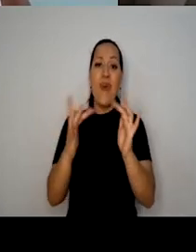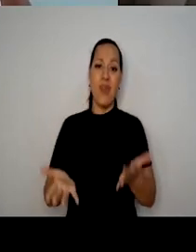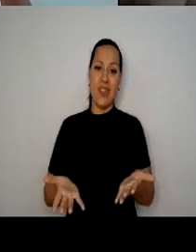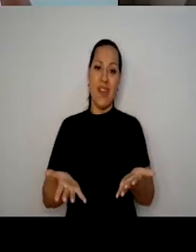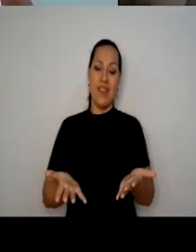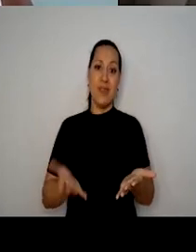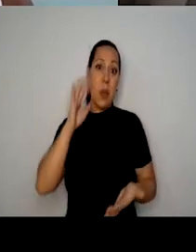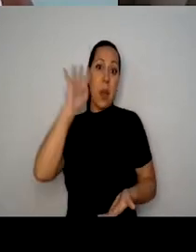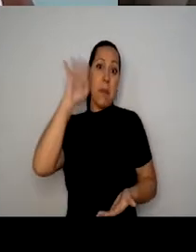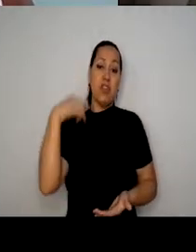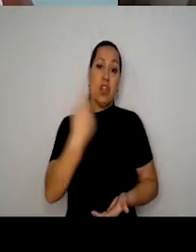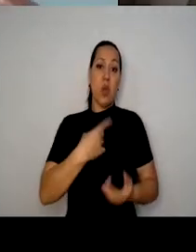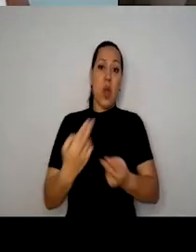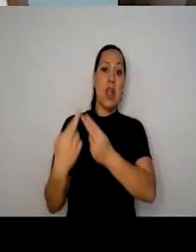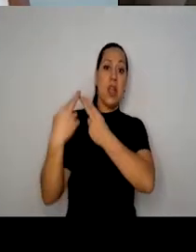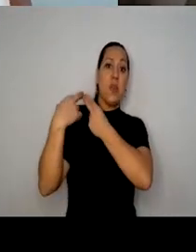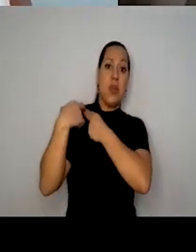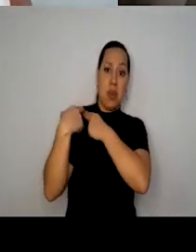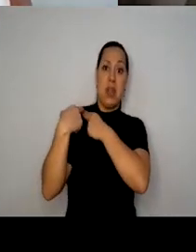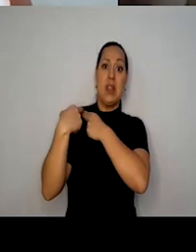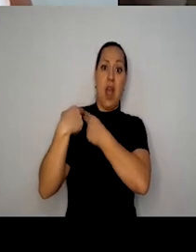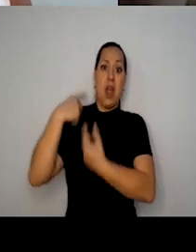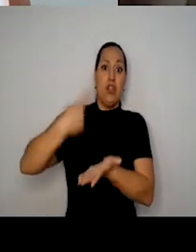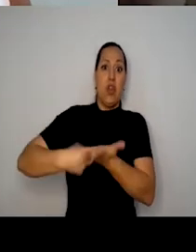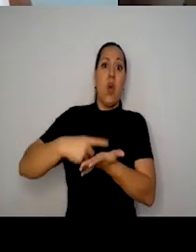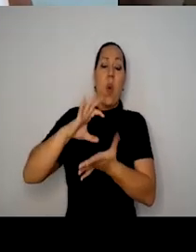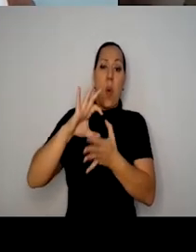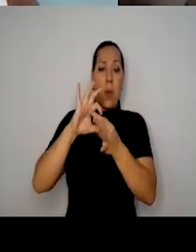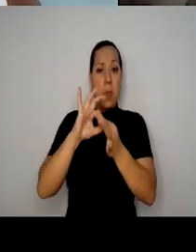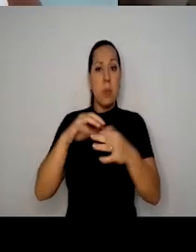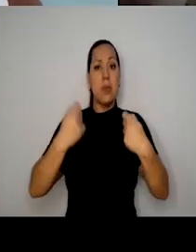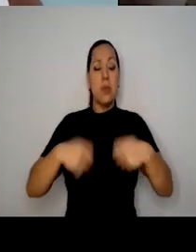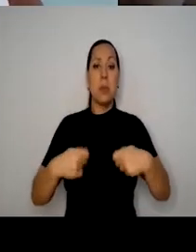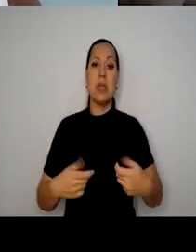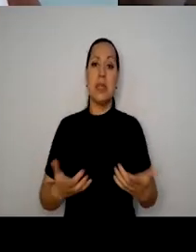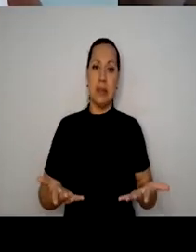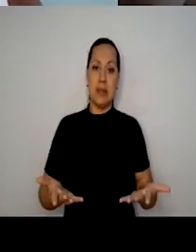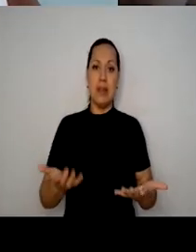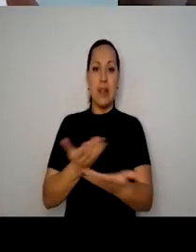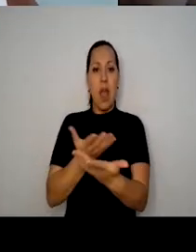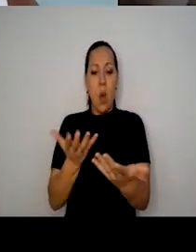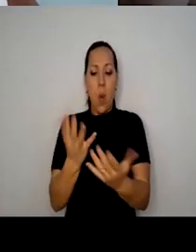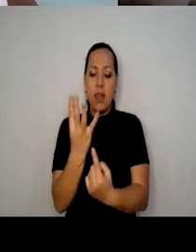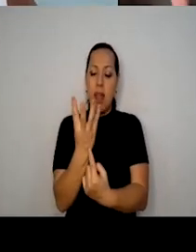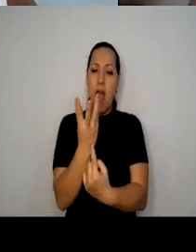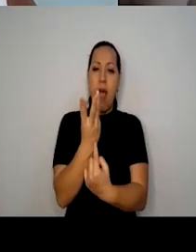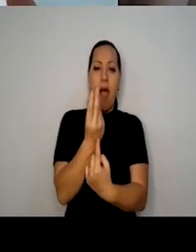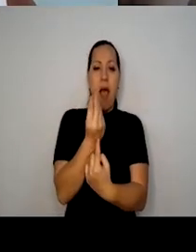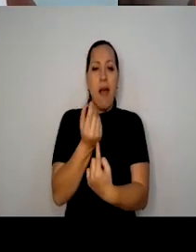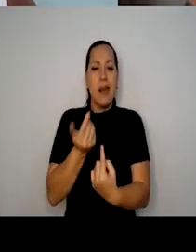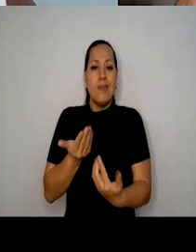responsabilidade que a gente deve ter, o compromisso que a gente deve ter com essa arte secular,